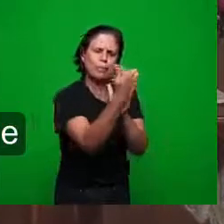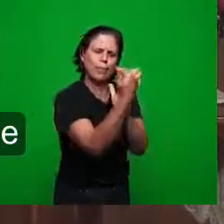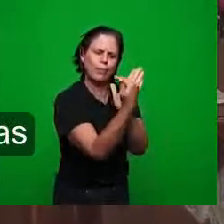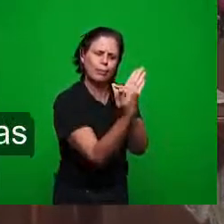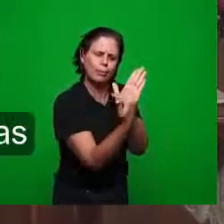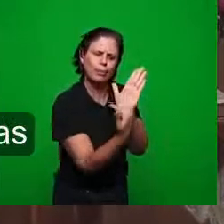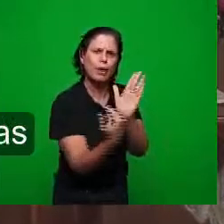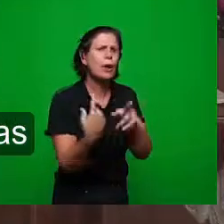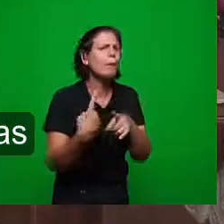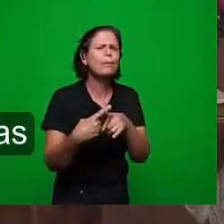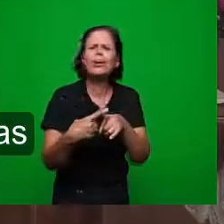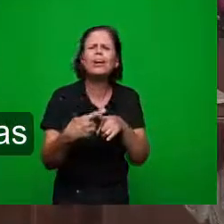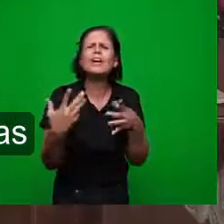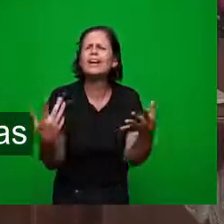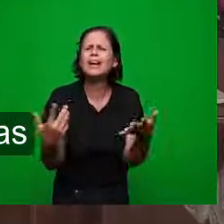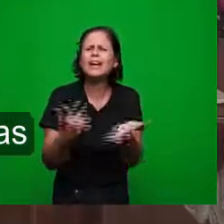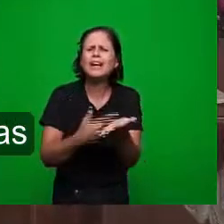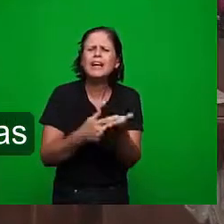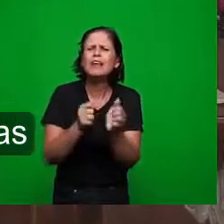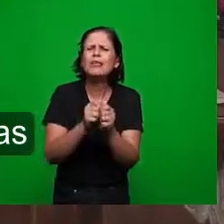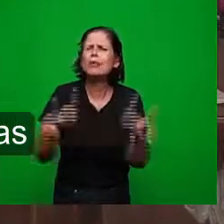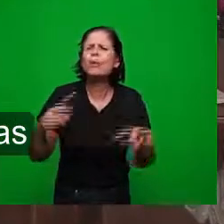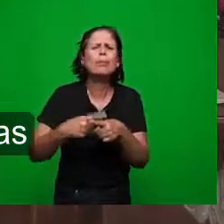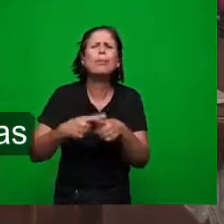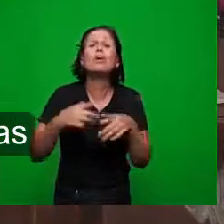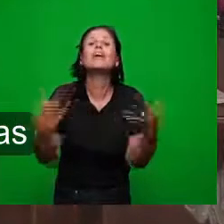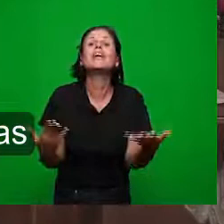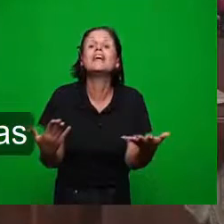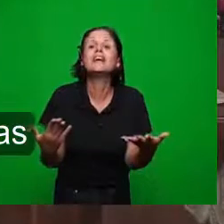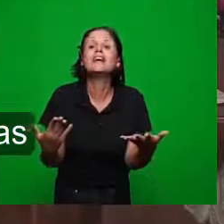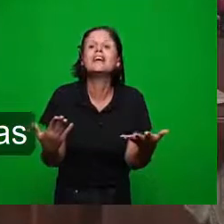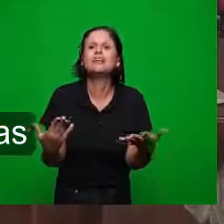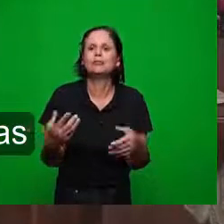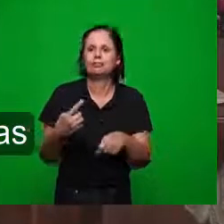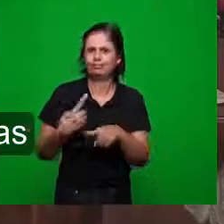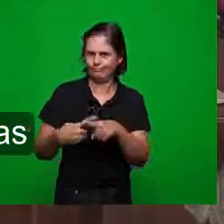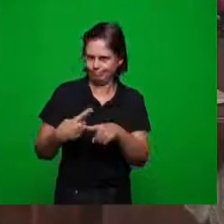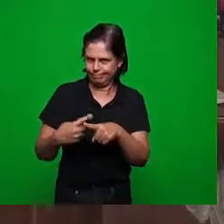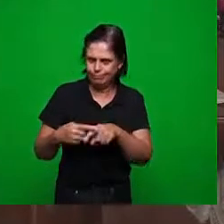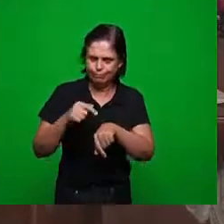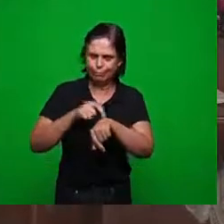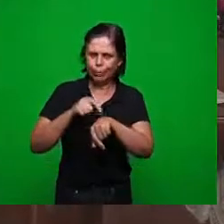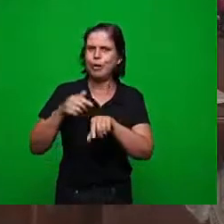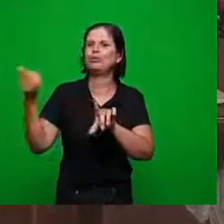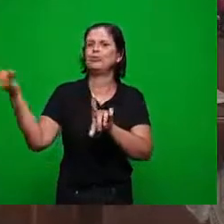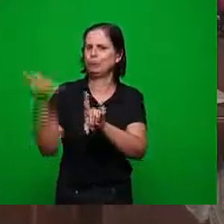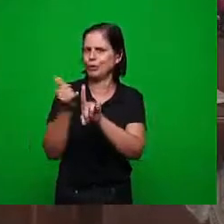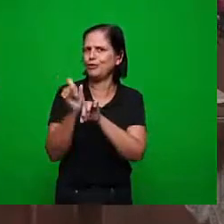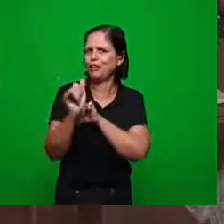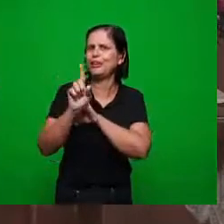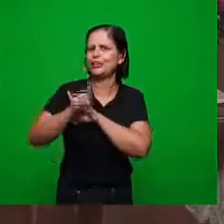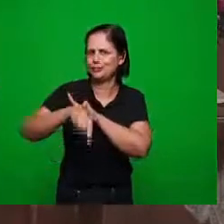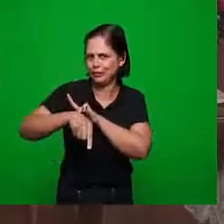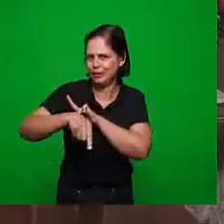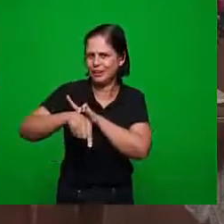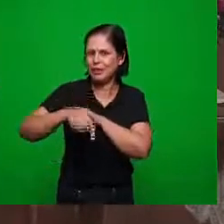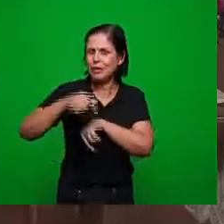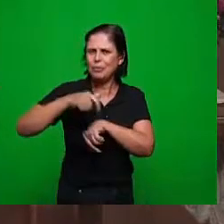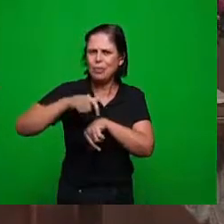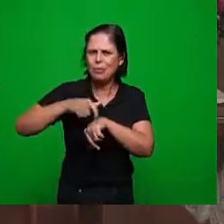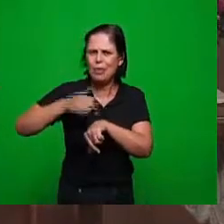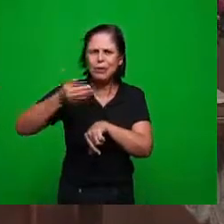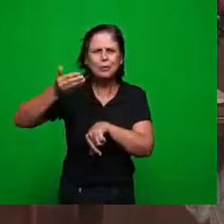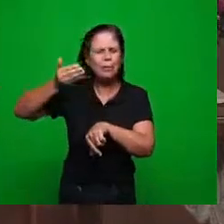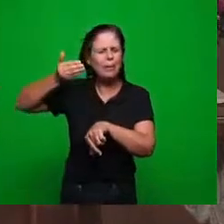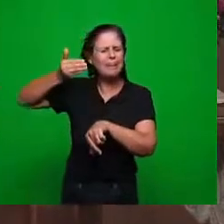porque é o momento profético da igreja esse tempo foi profetizado no